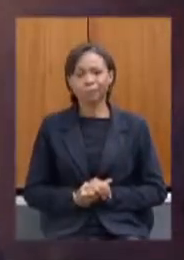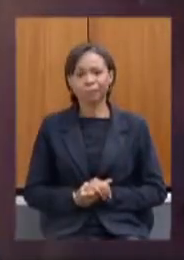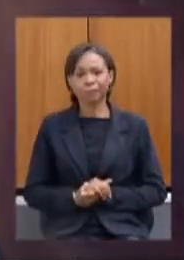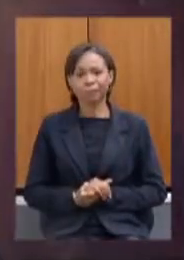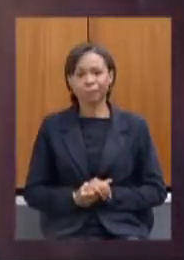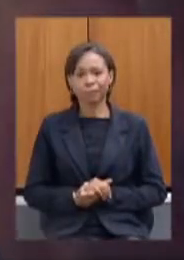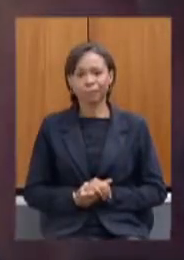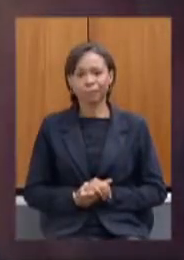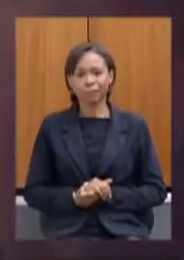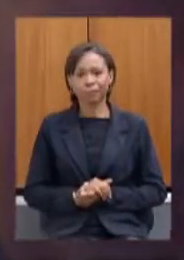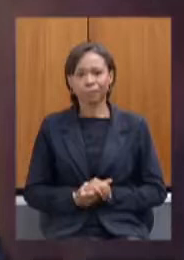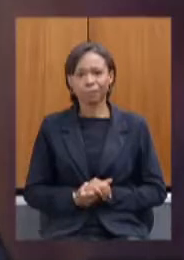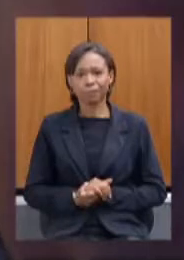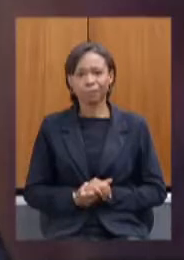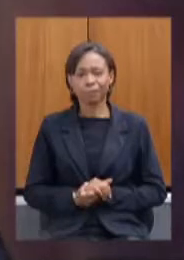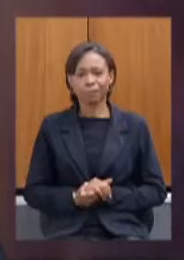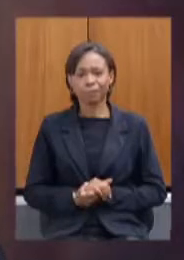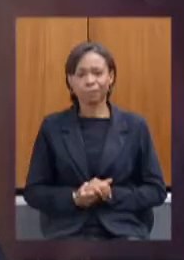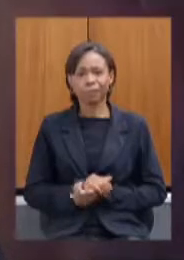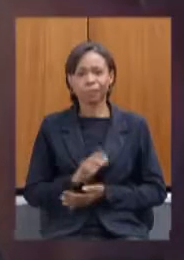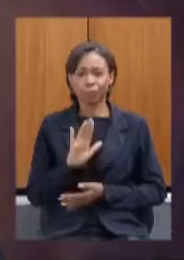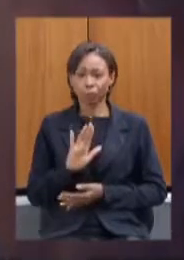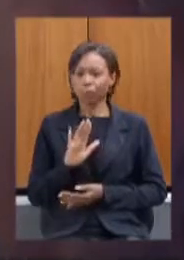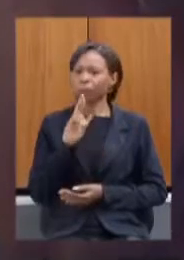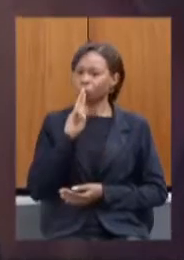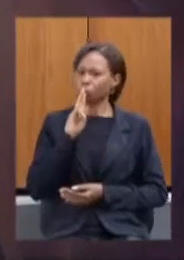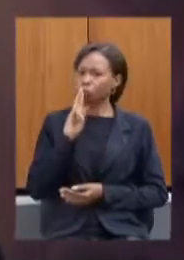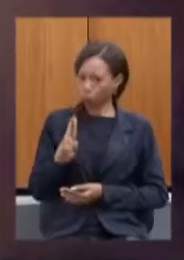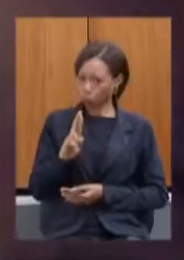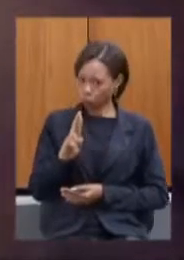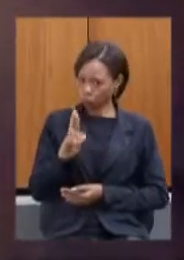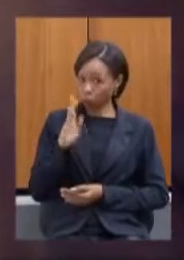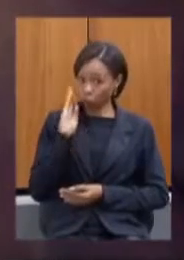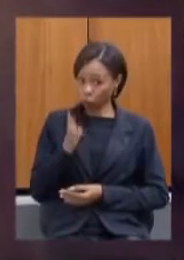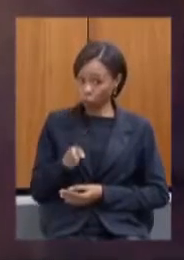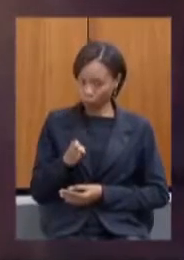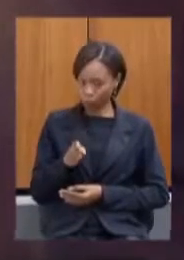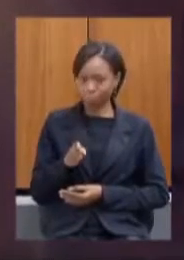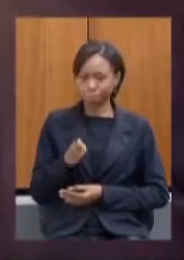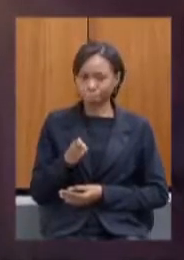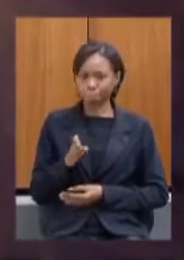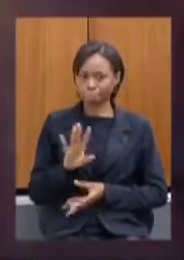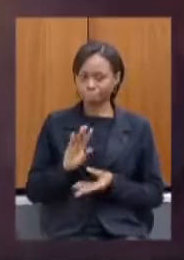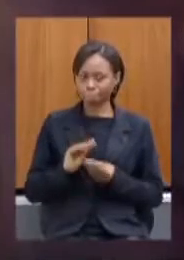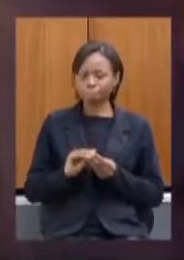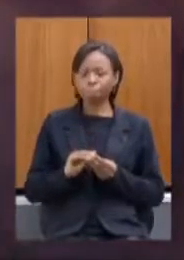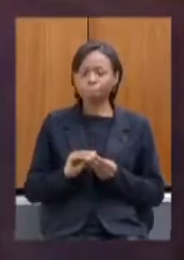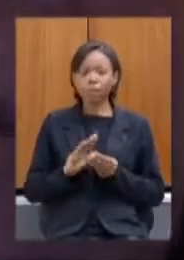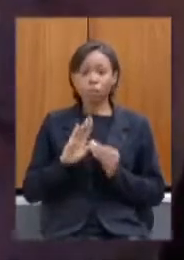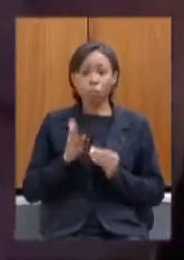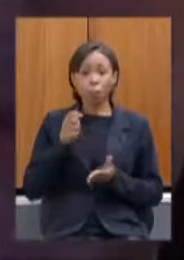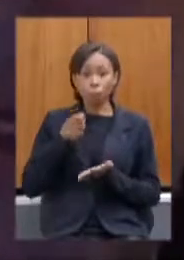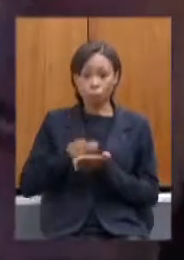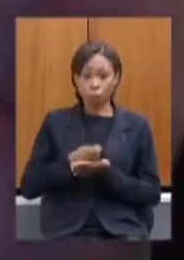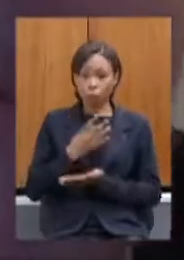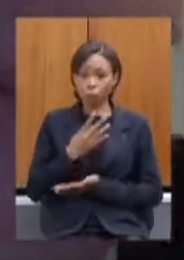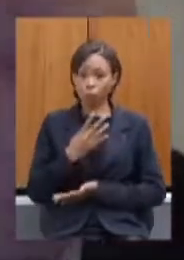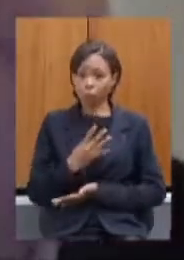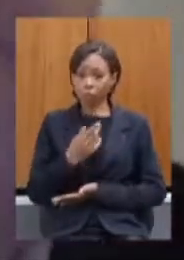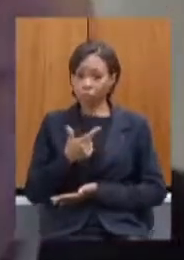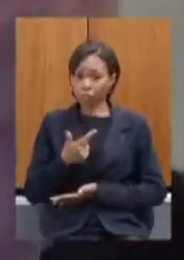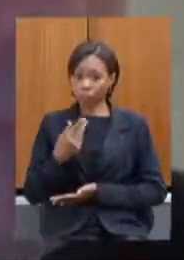resposta curta e direta foram pagos 423 mil reais